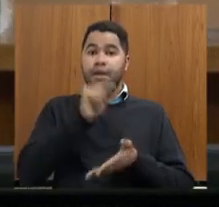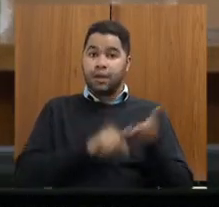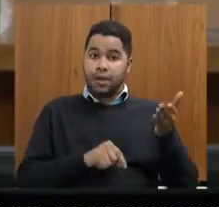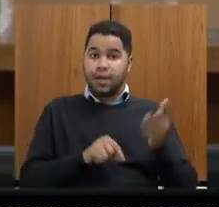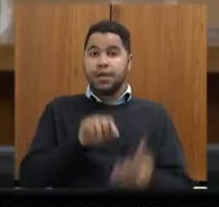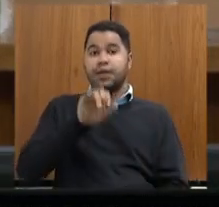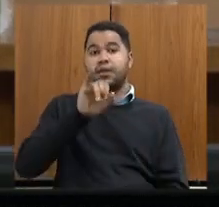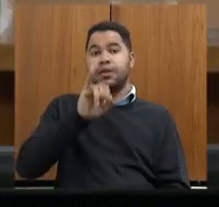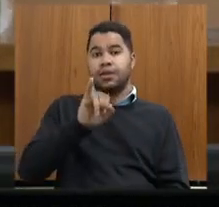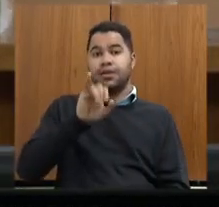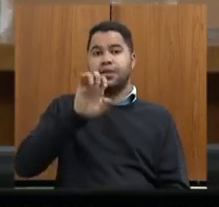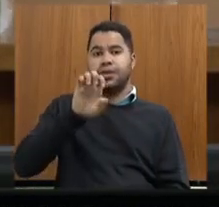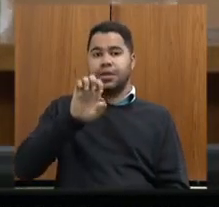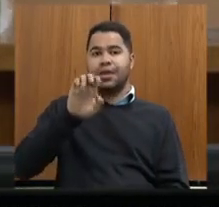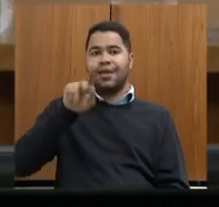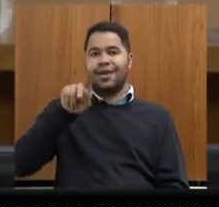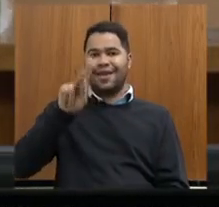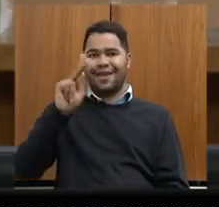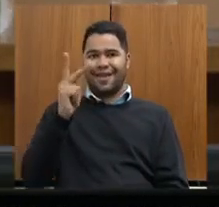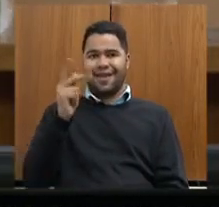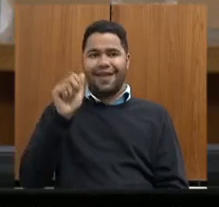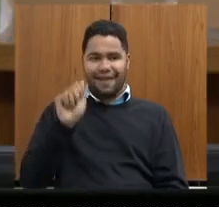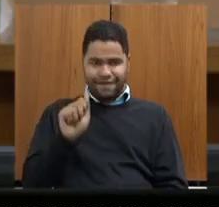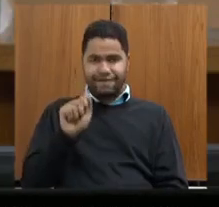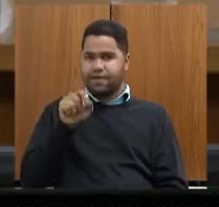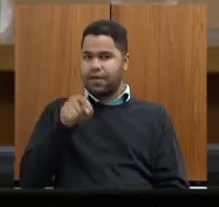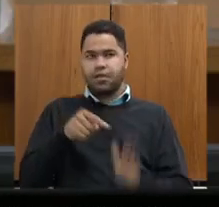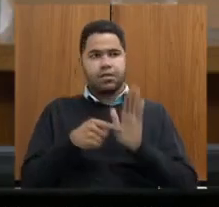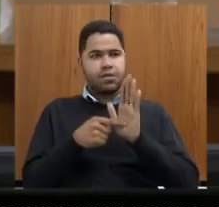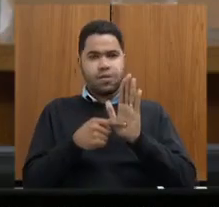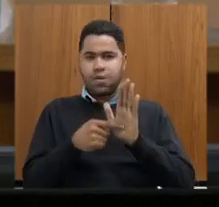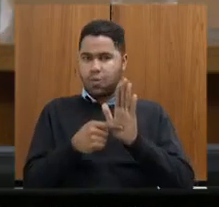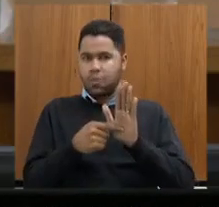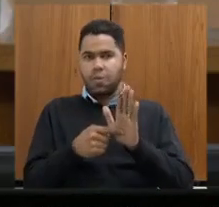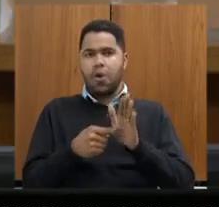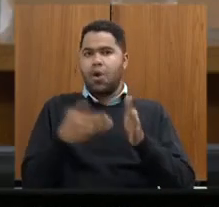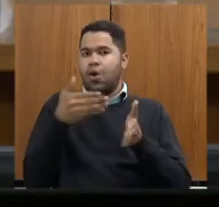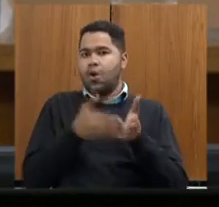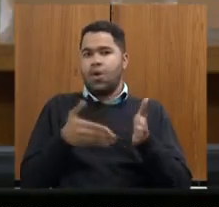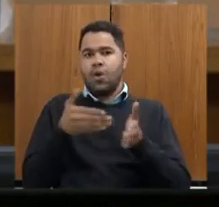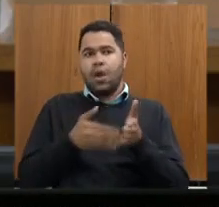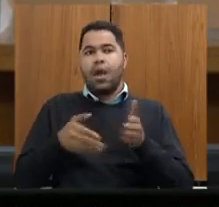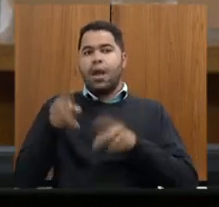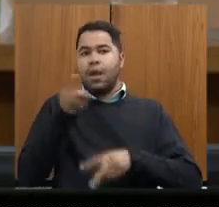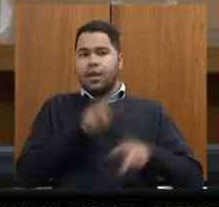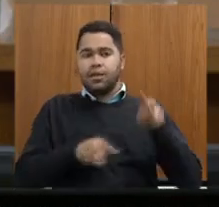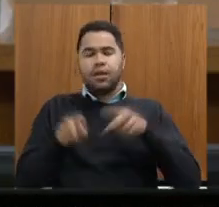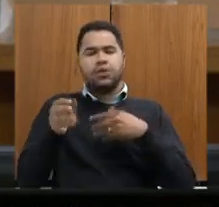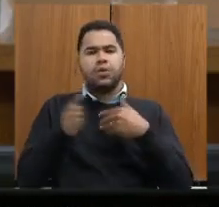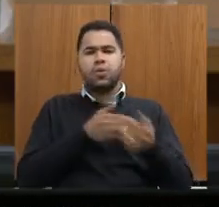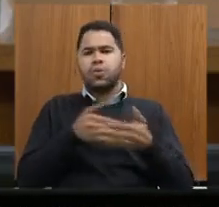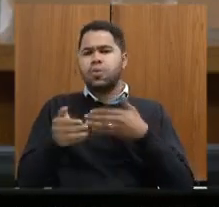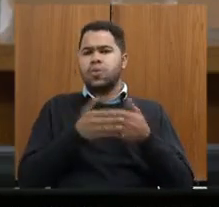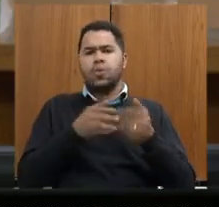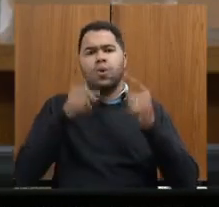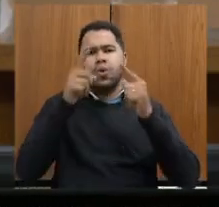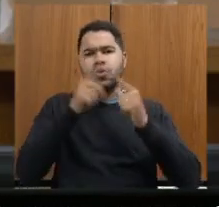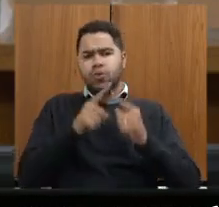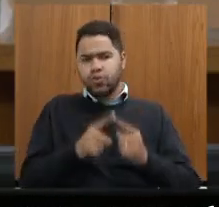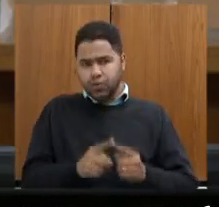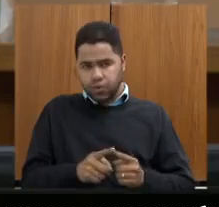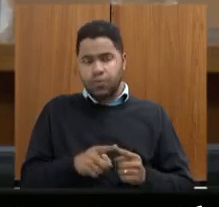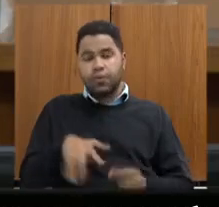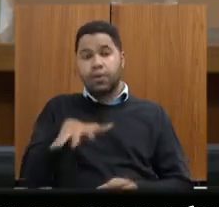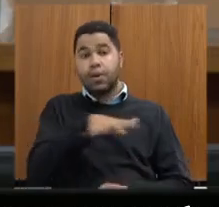IEFA e o termo de ajustamento e conduta não traz limitações para análise de qualquer tipo de empreendimento